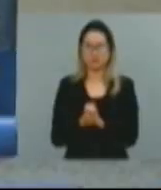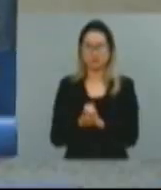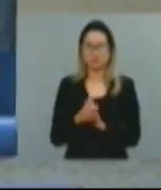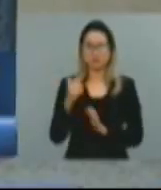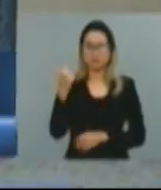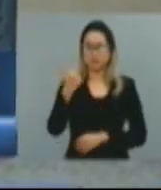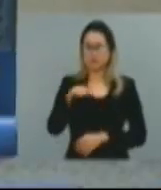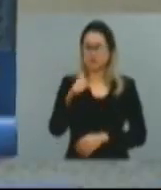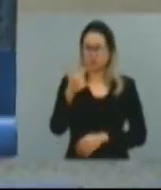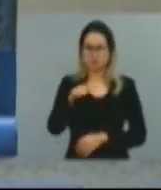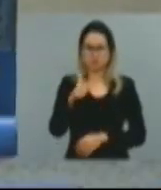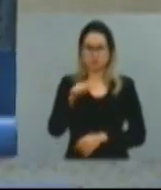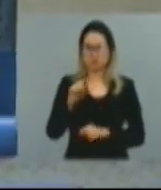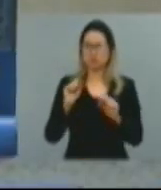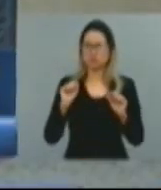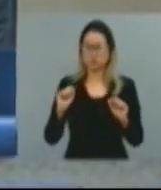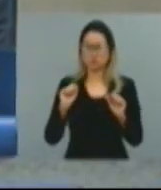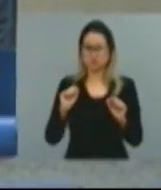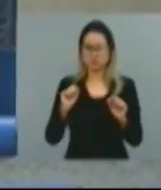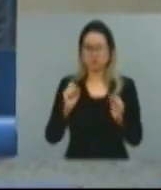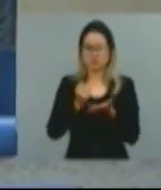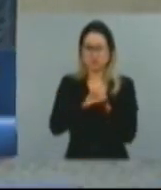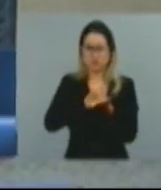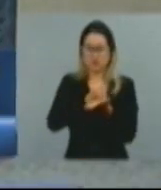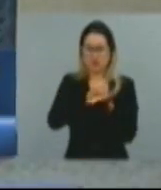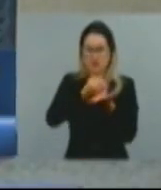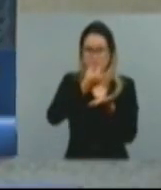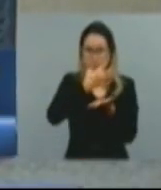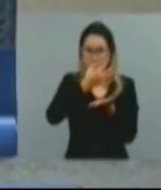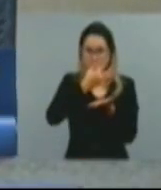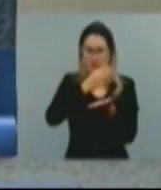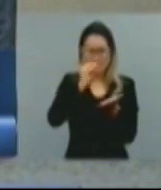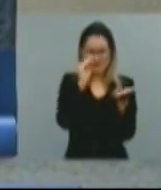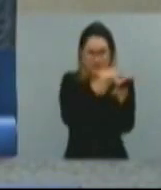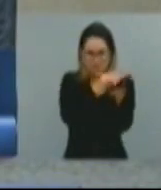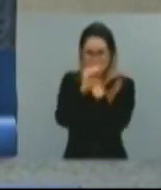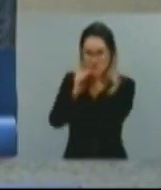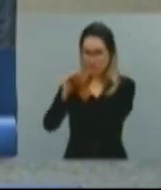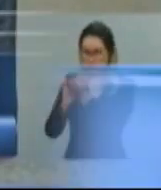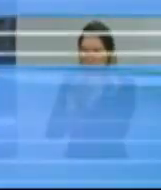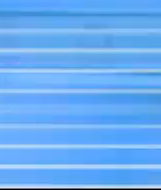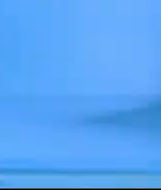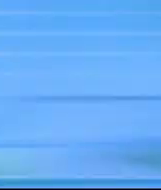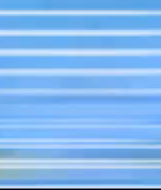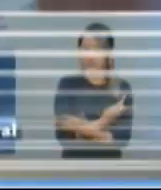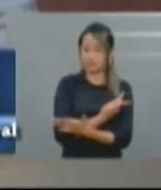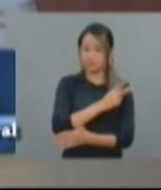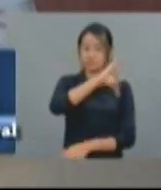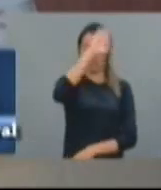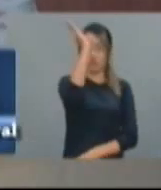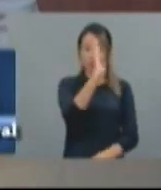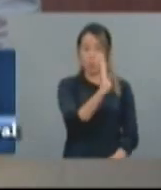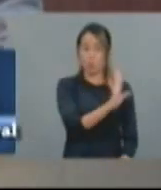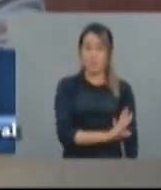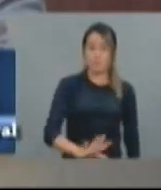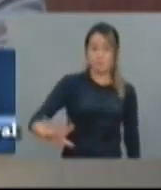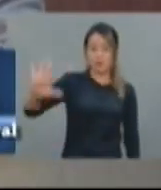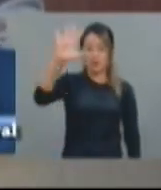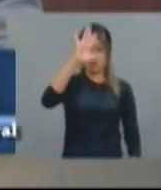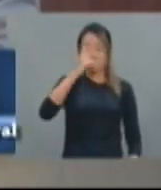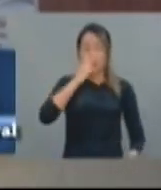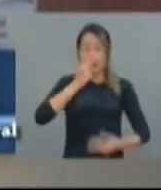existe desabastecimento de remédios nos municípios do Estado de Serra. O Brasil vem